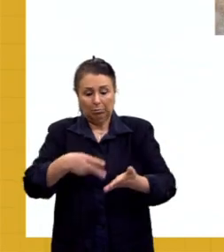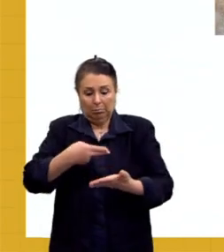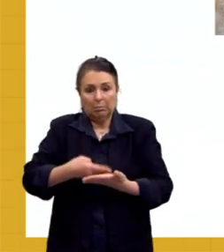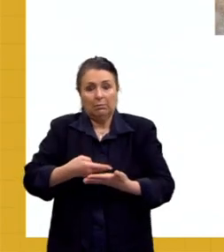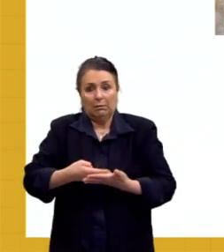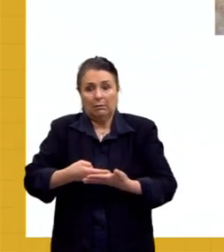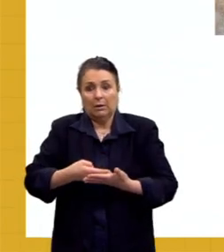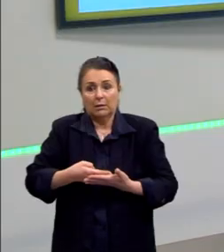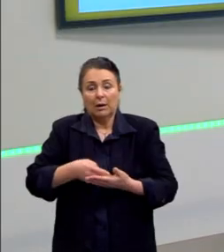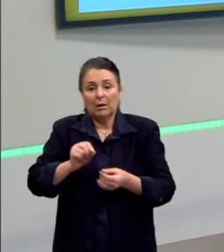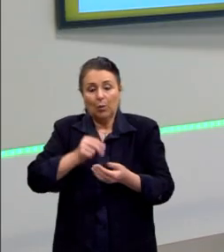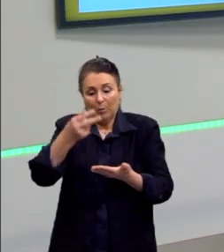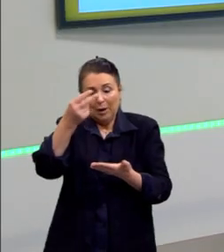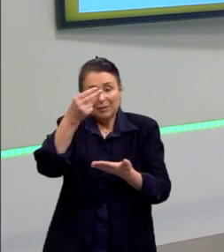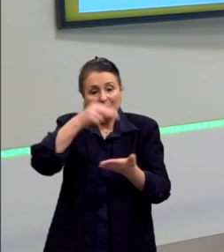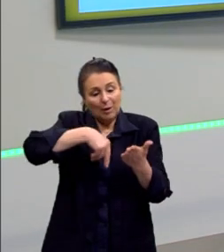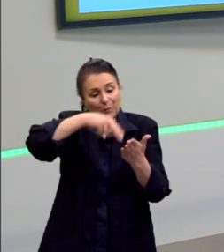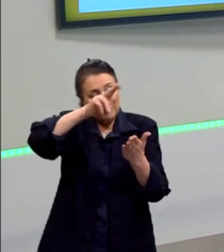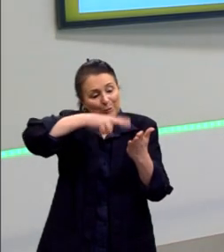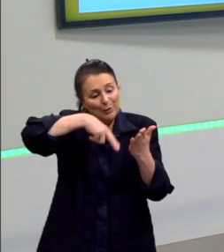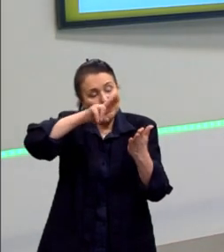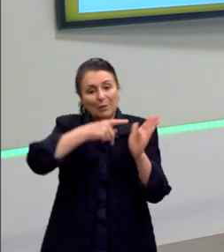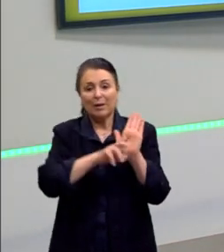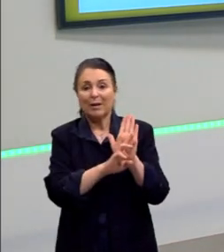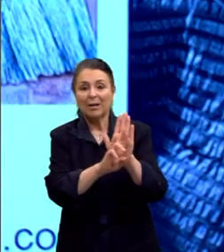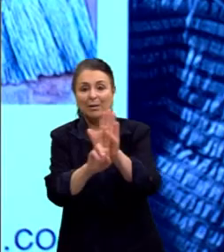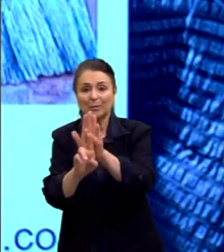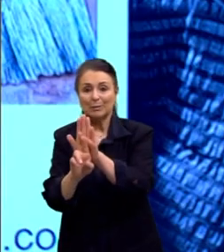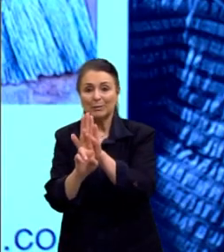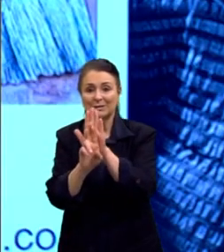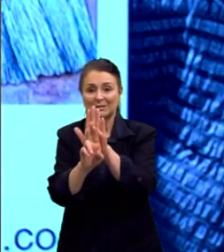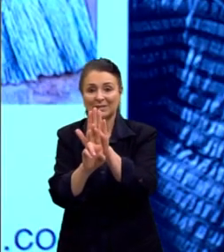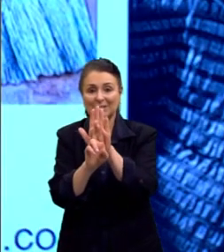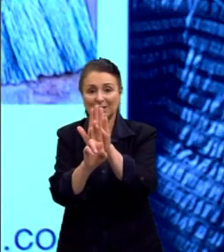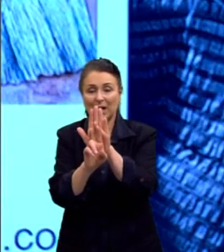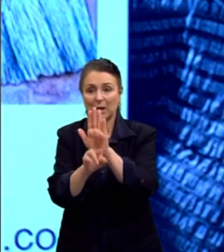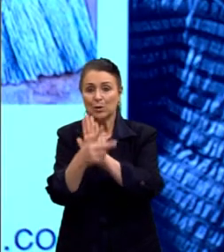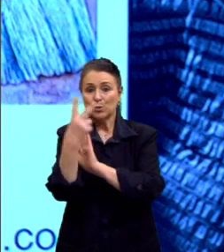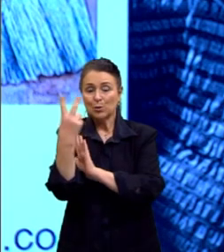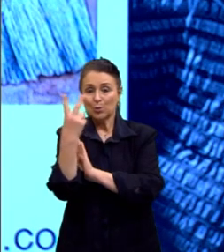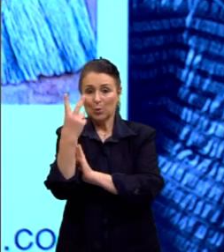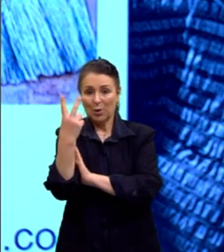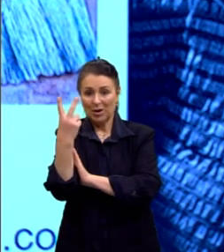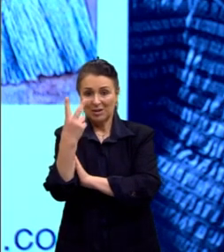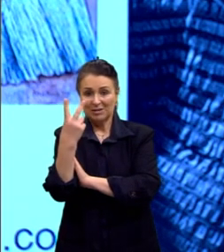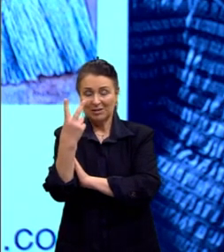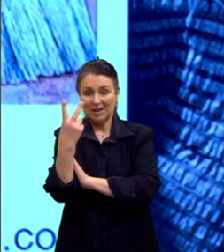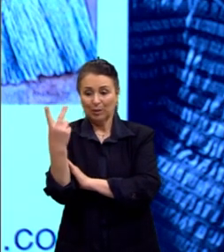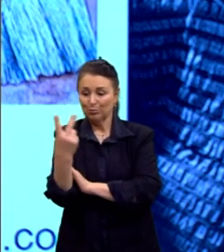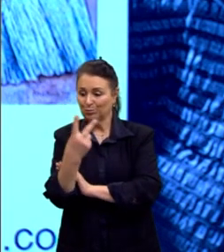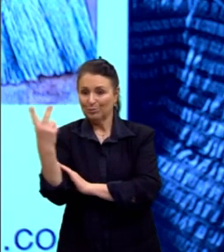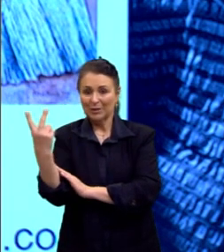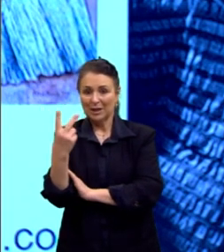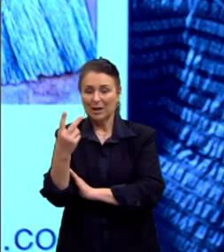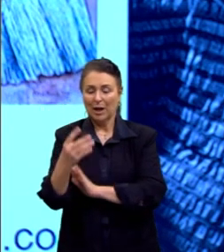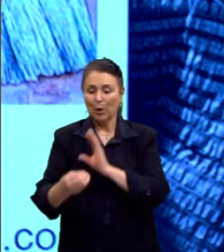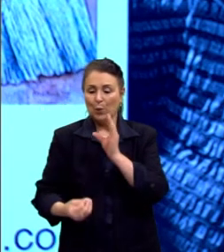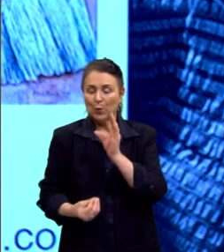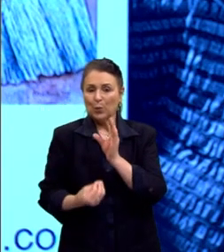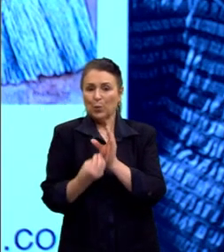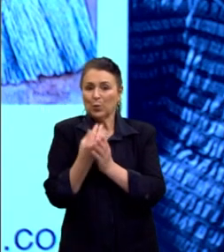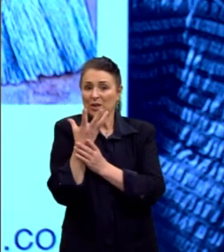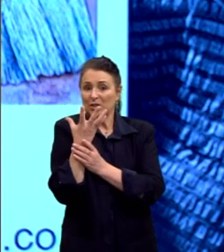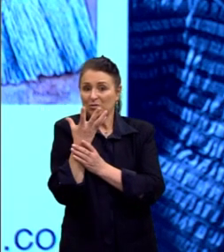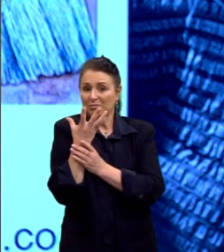pintura dela também, que ela representa esses dois lados da origem, da identidade dela. Ela tinha uma